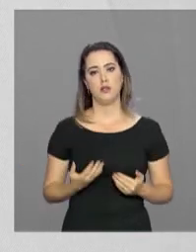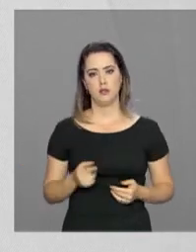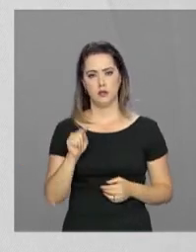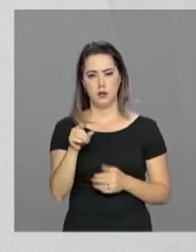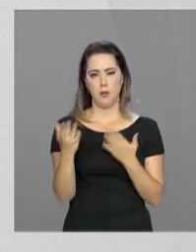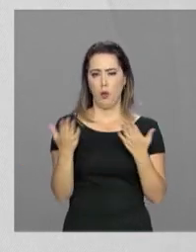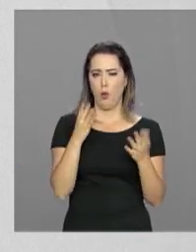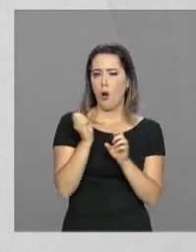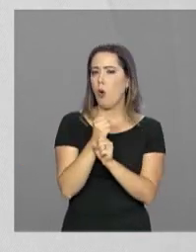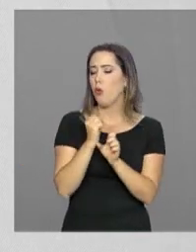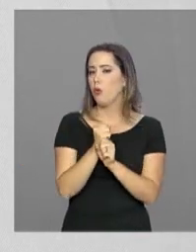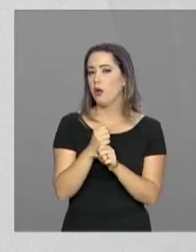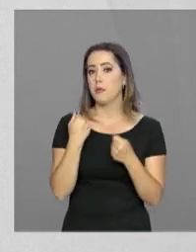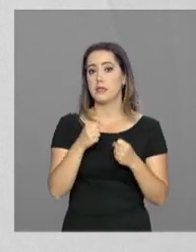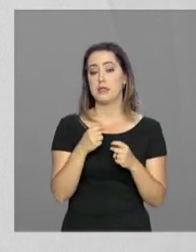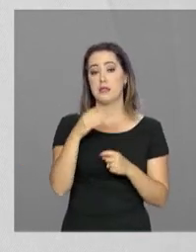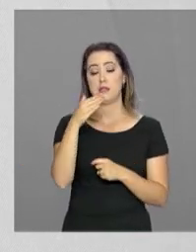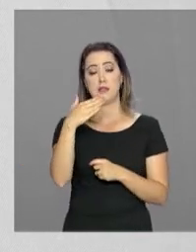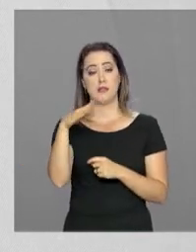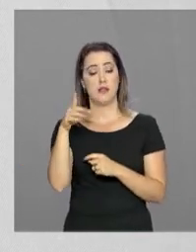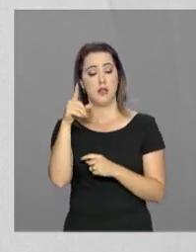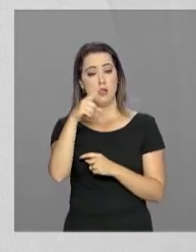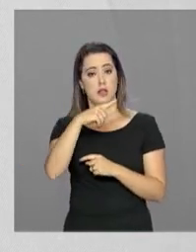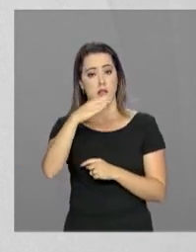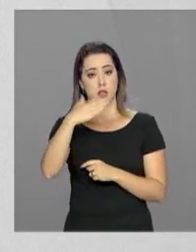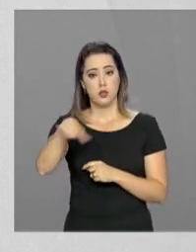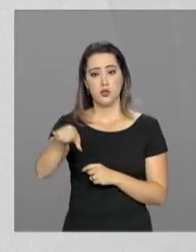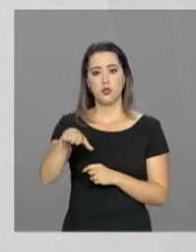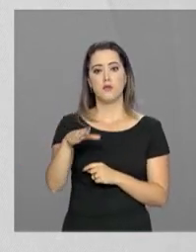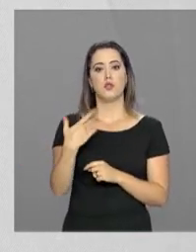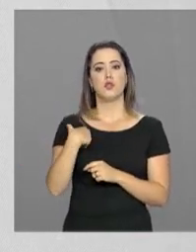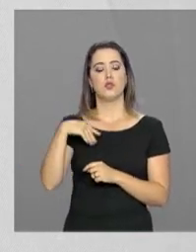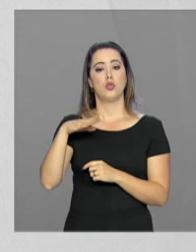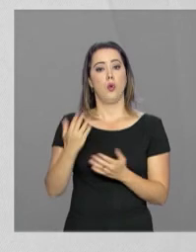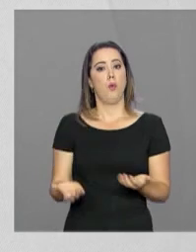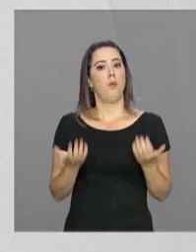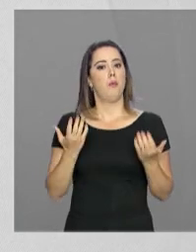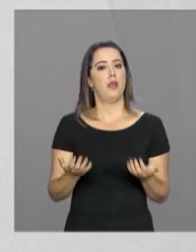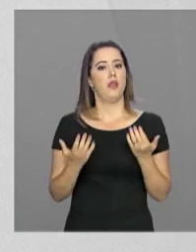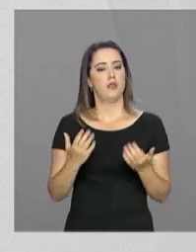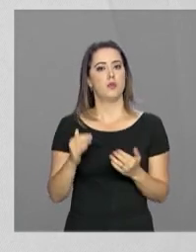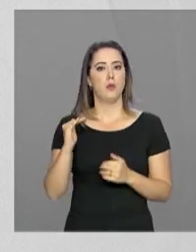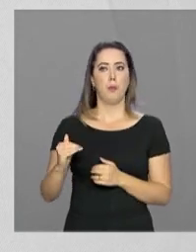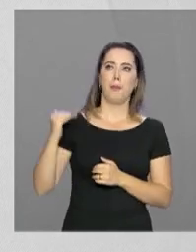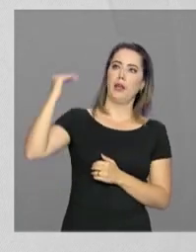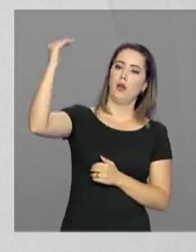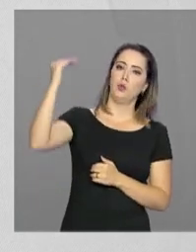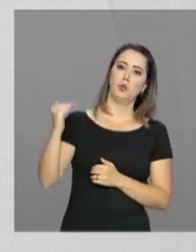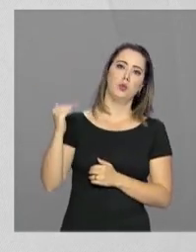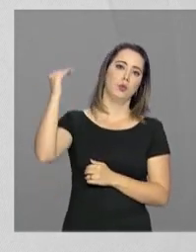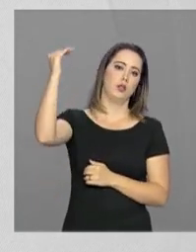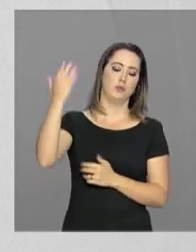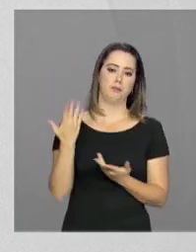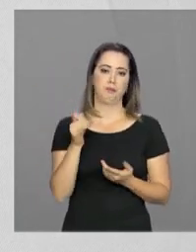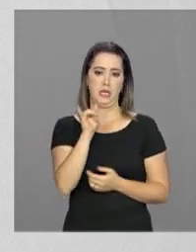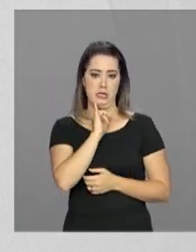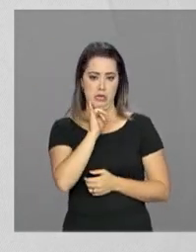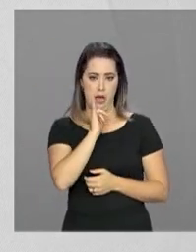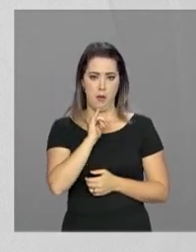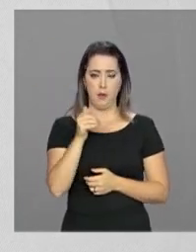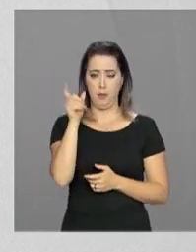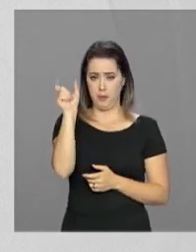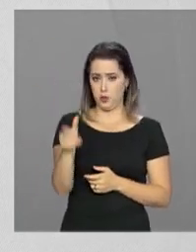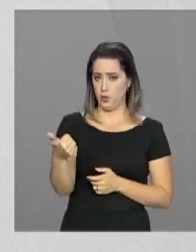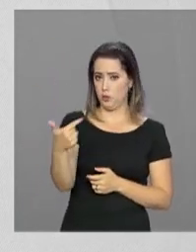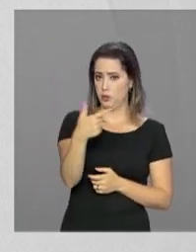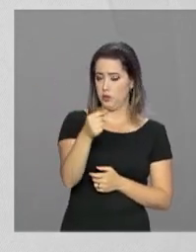este cálculo, você precisa dividir seu peso pela sua altura ao quadrado. Uma pessoa que pese 120 quilos, por exemplo, e